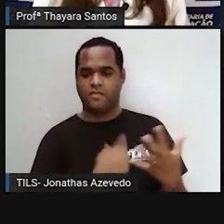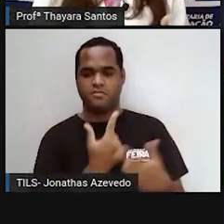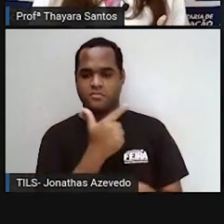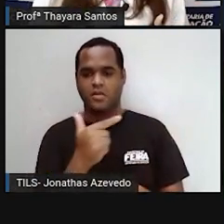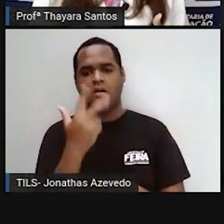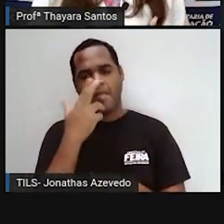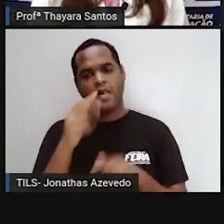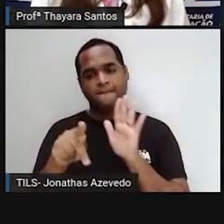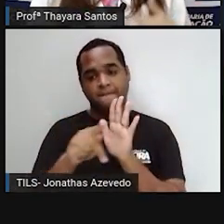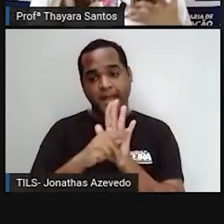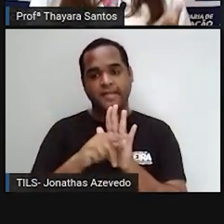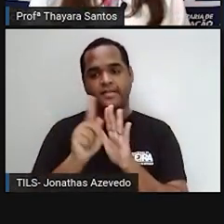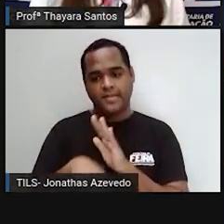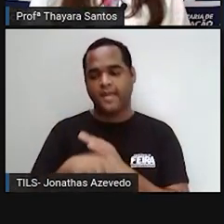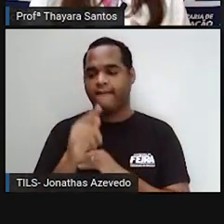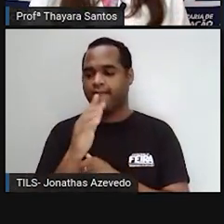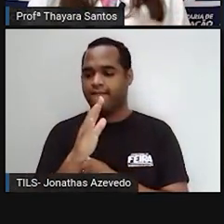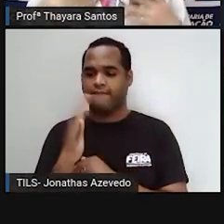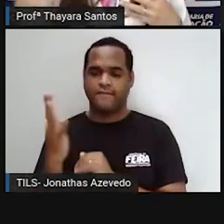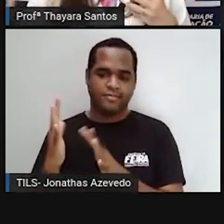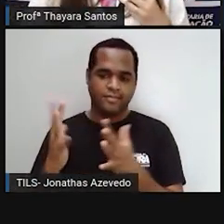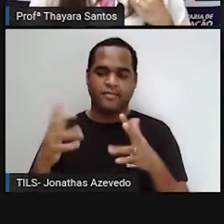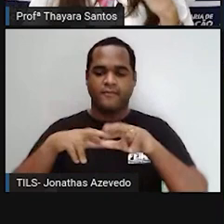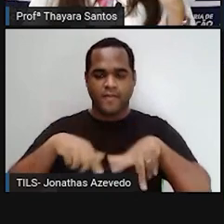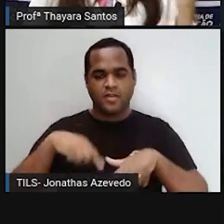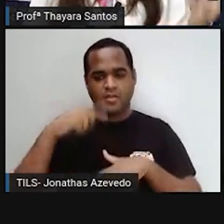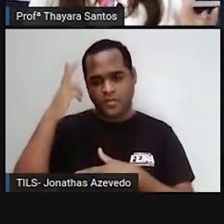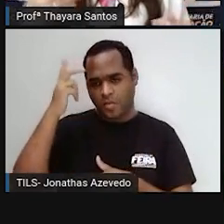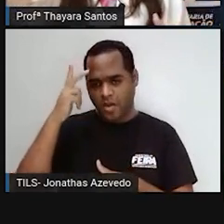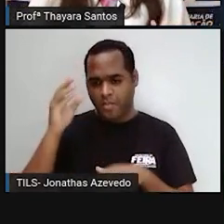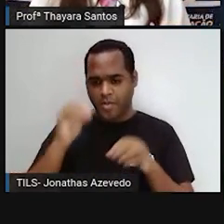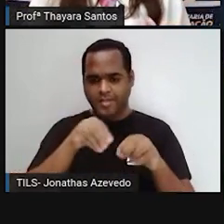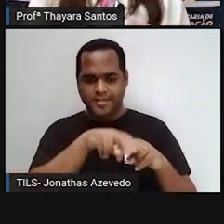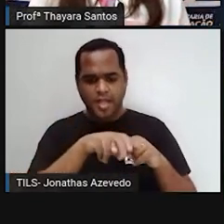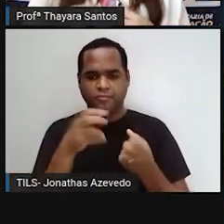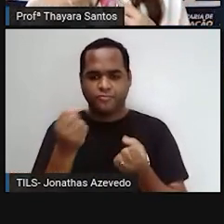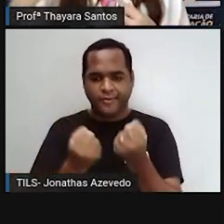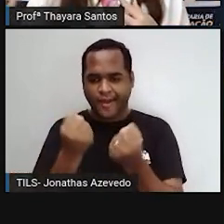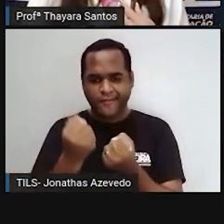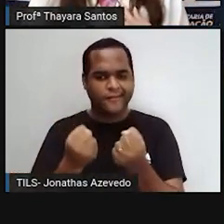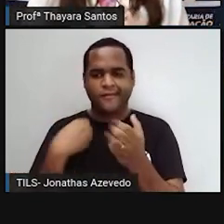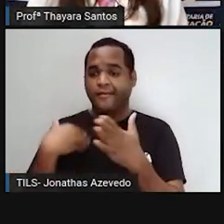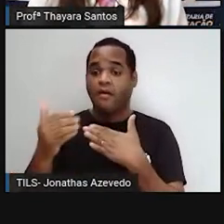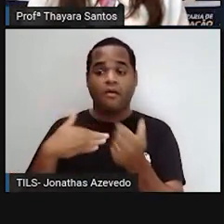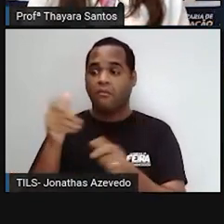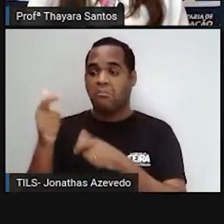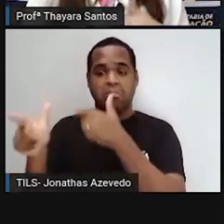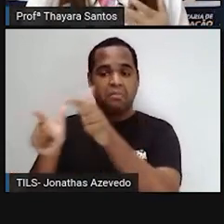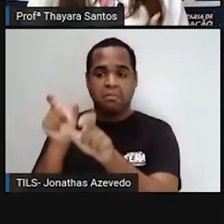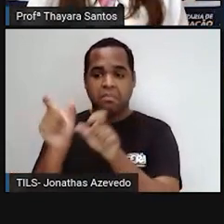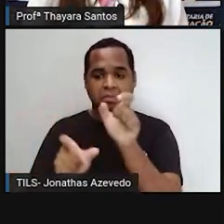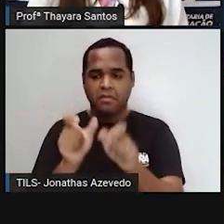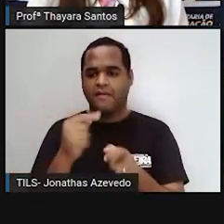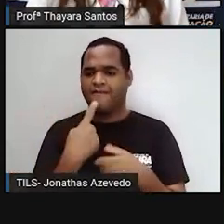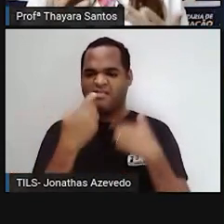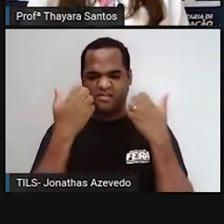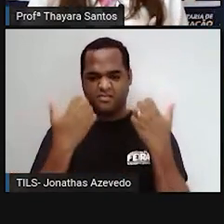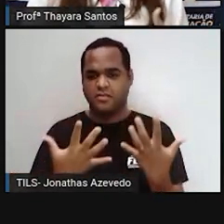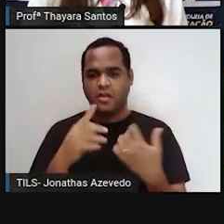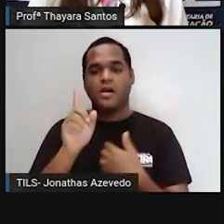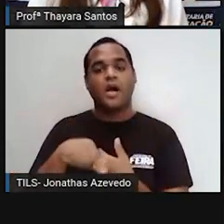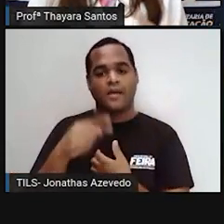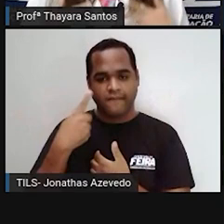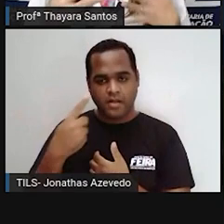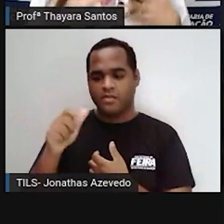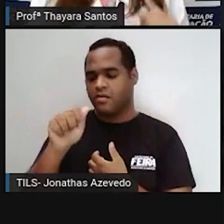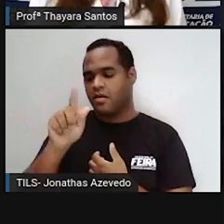fazem parte do ambiente natural. Então, a gente não pode botar uma cadeira, um carro, qualquer outro móvel e dizer que é um